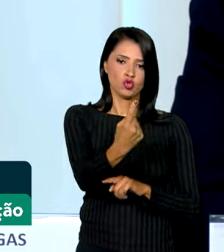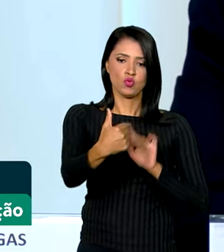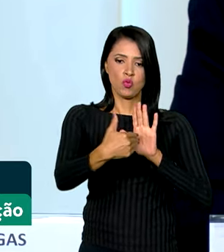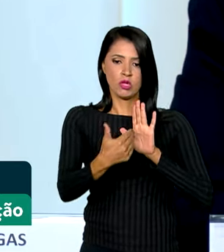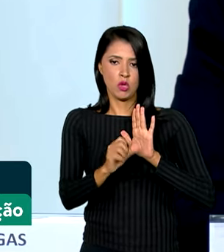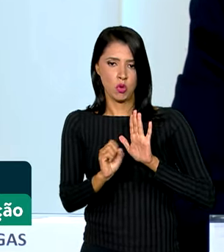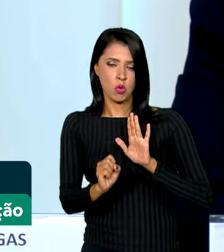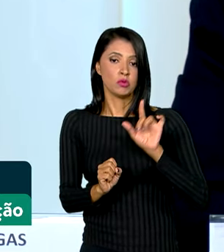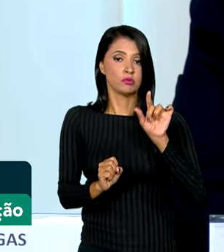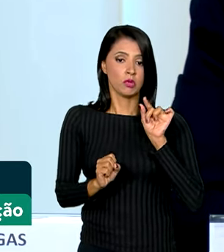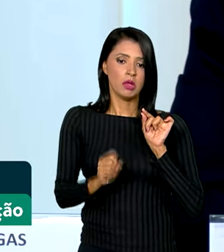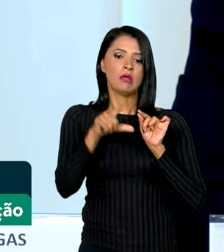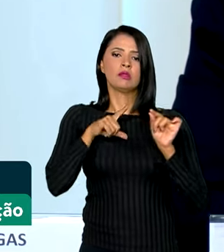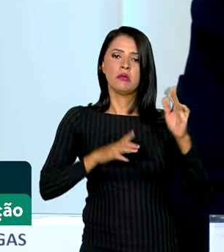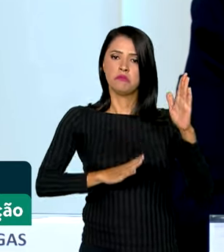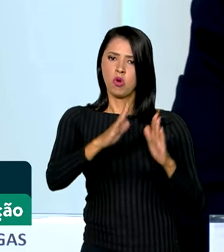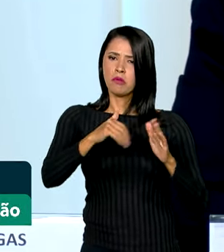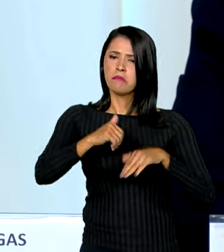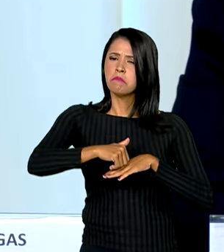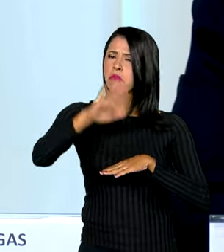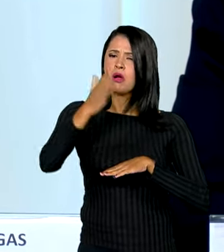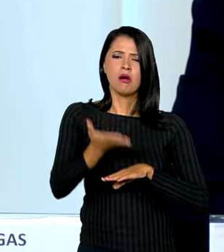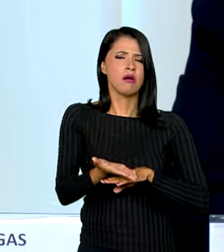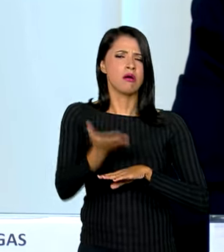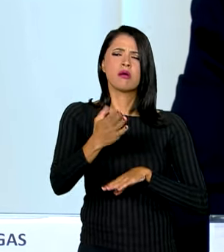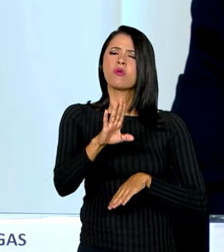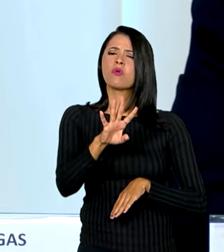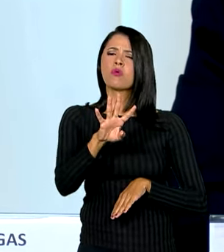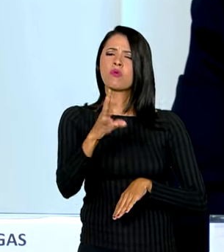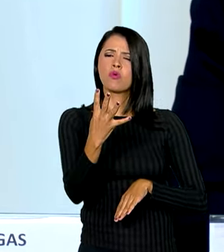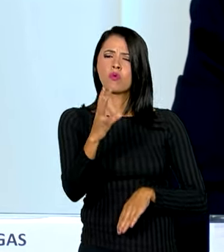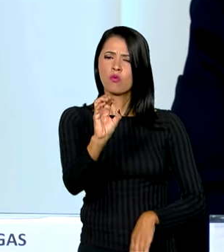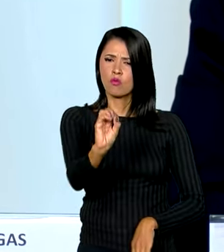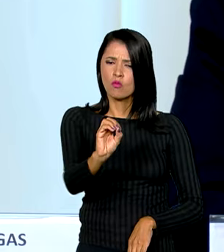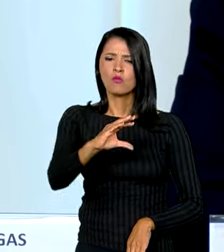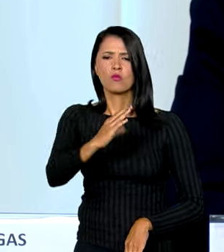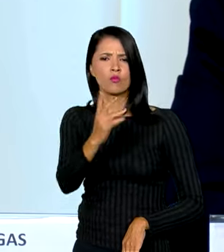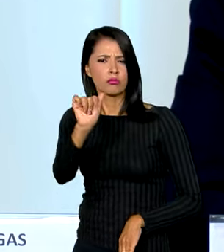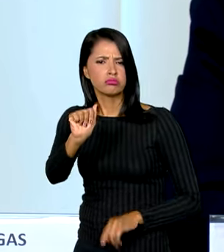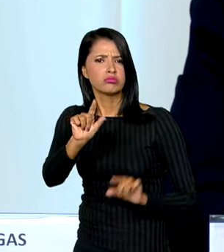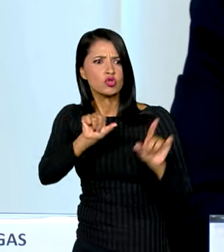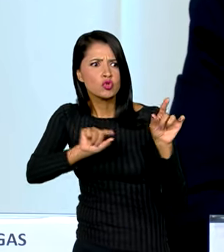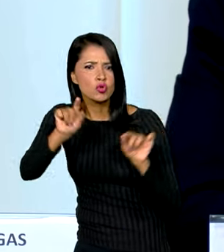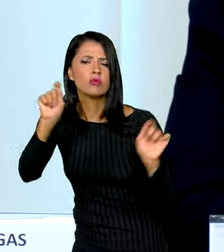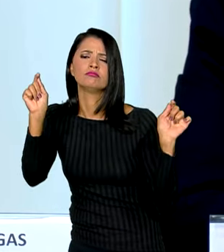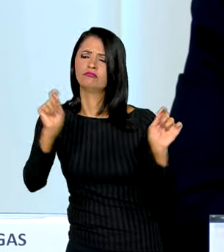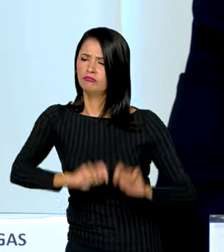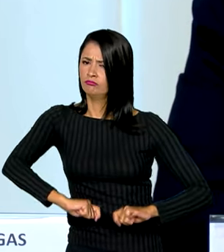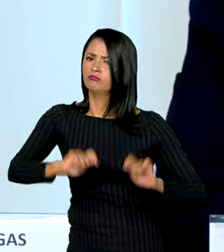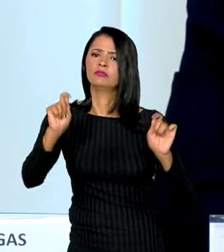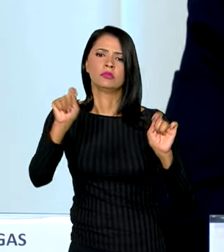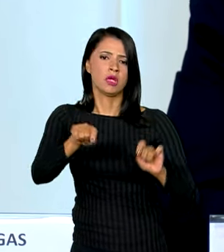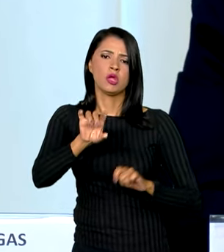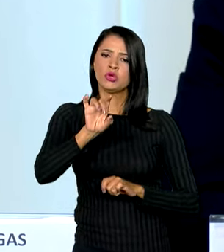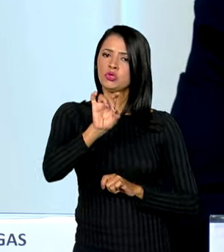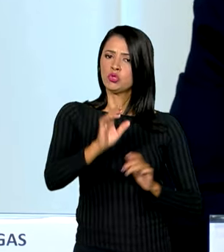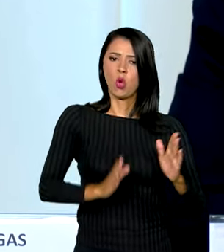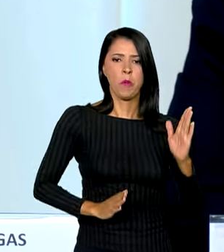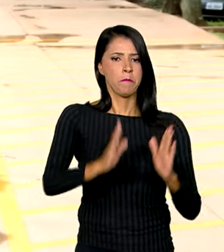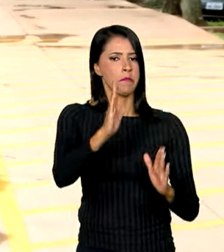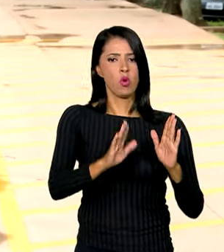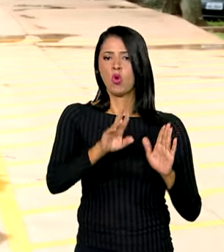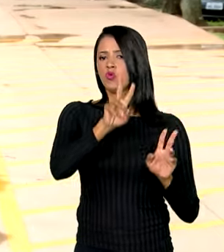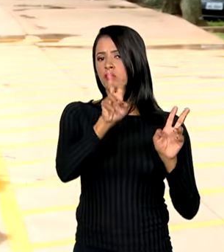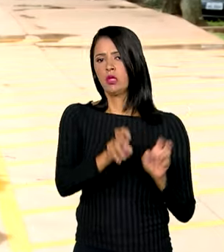tem mais de 40 cargos. Tem bastante opção, bastante escolha. Então, é somente para esse bloco